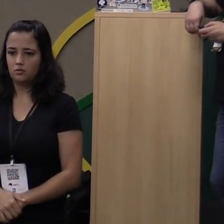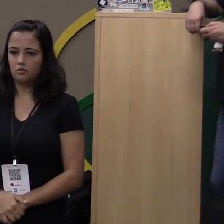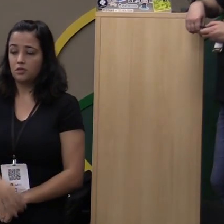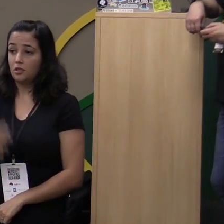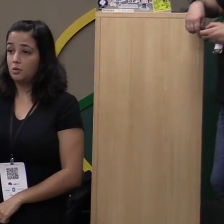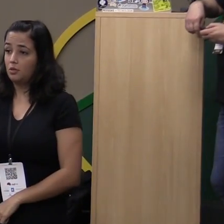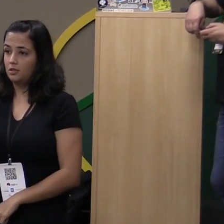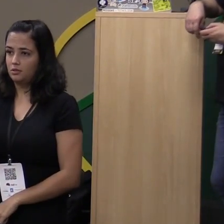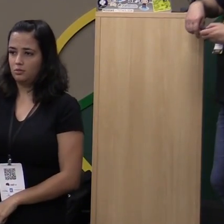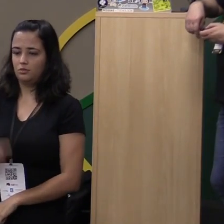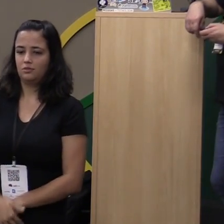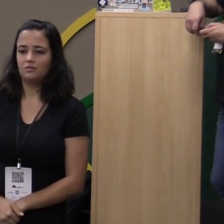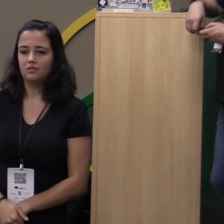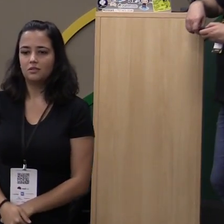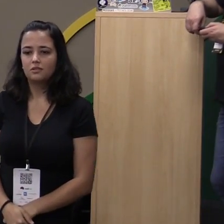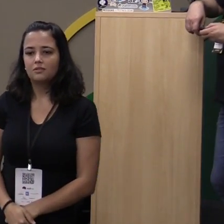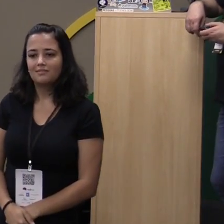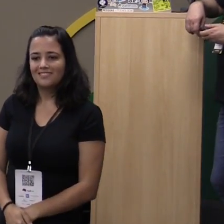40 segundos aqui.